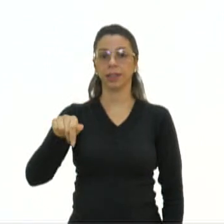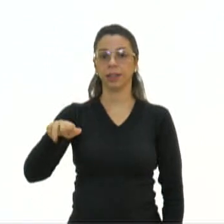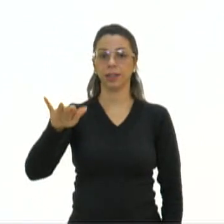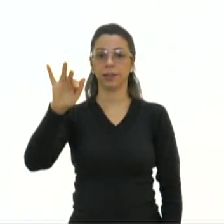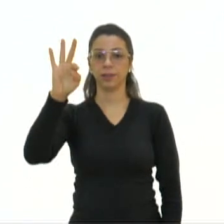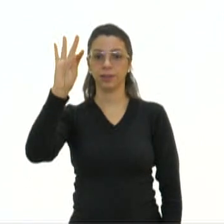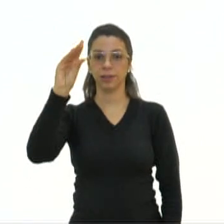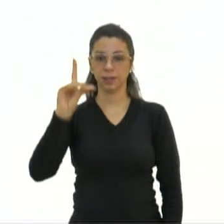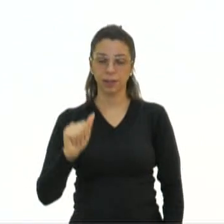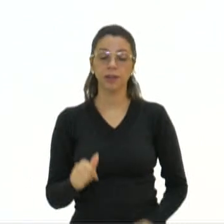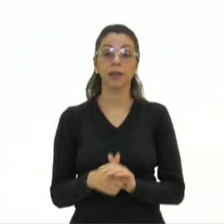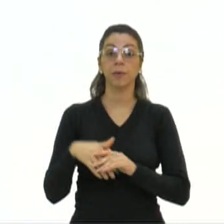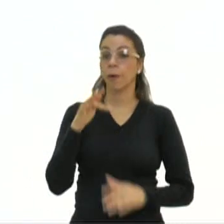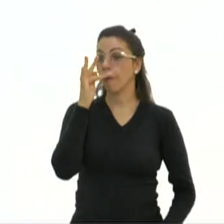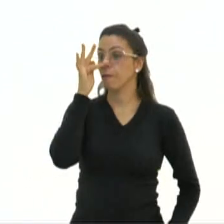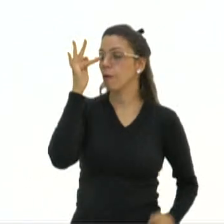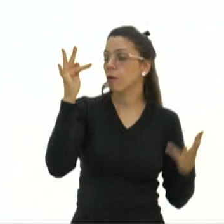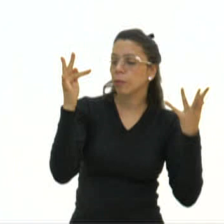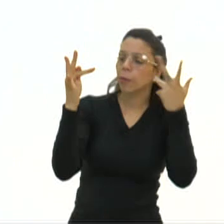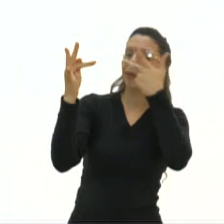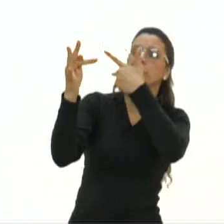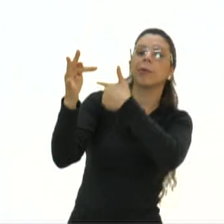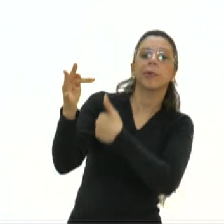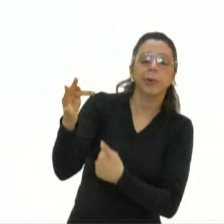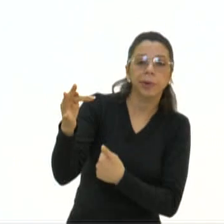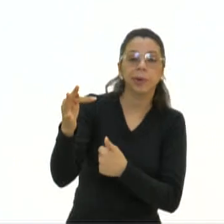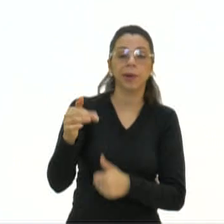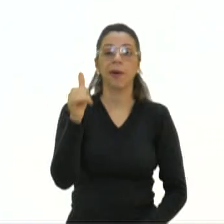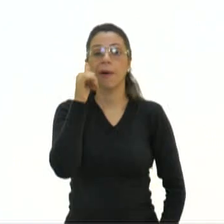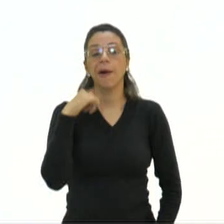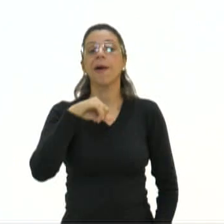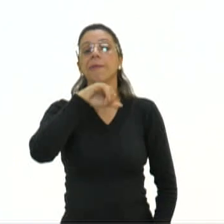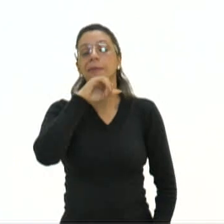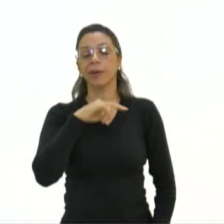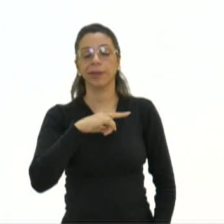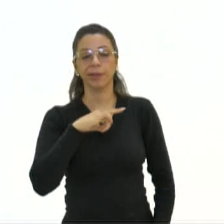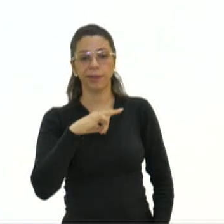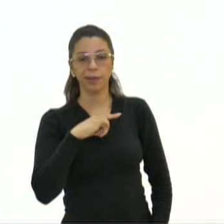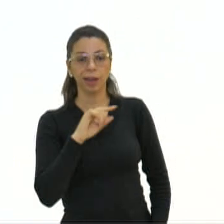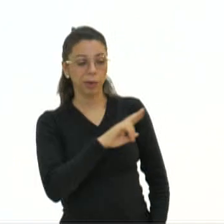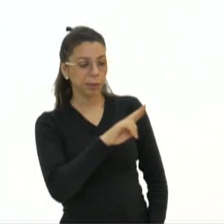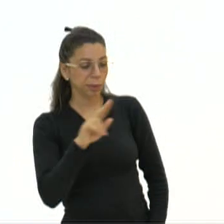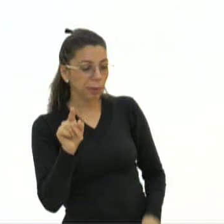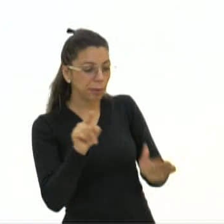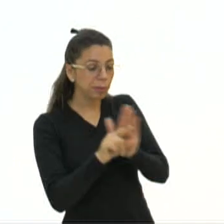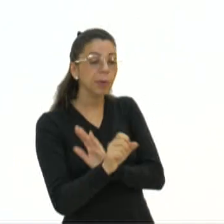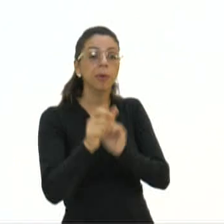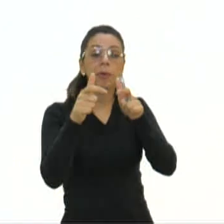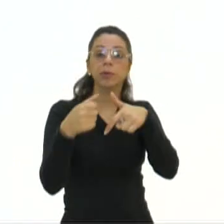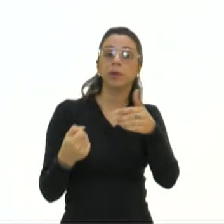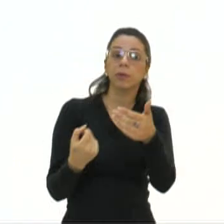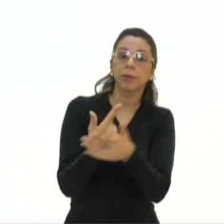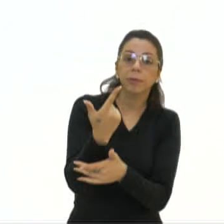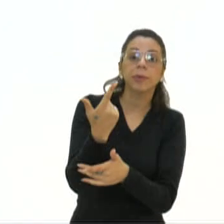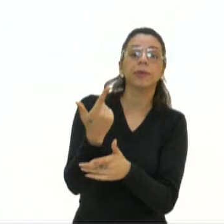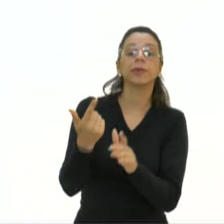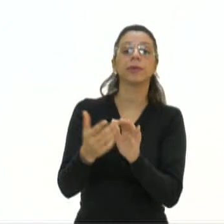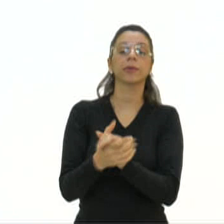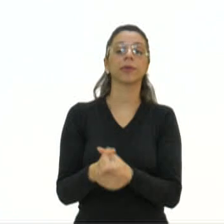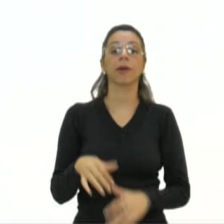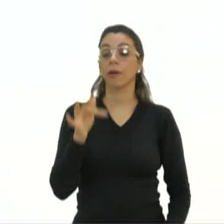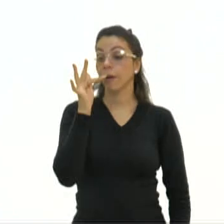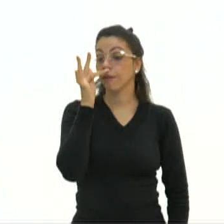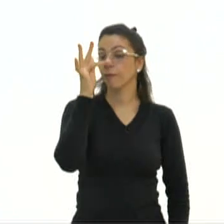muito bonitas. Geralmente a mãe de vocês tem em casa. Se ela tiver, pergunta para ela o nome, onde ela comprou. E aí você vai ver que são